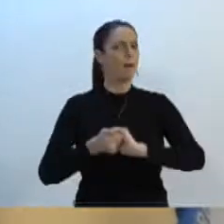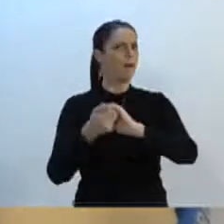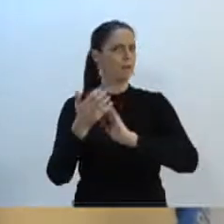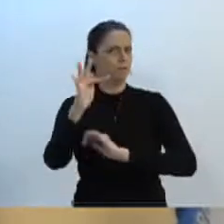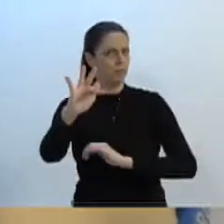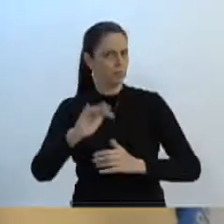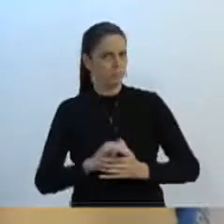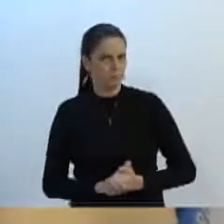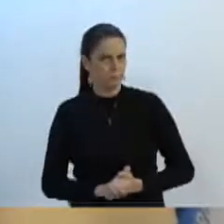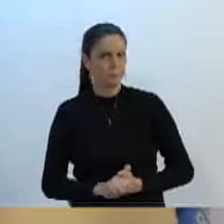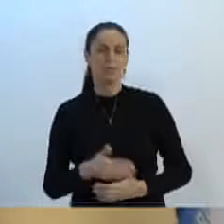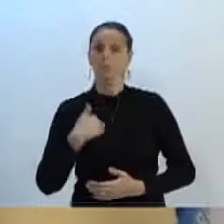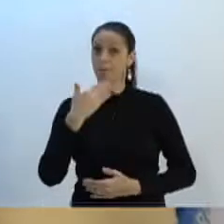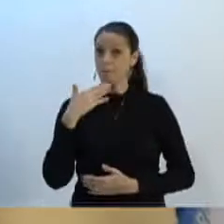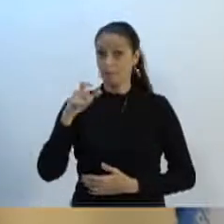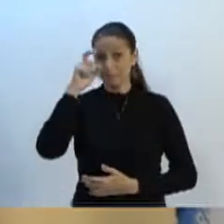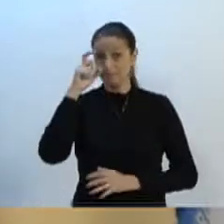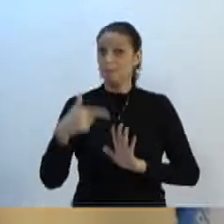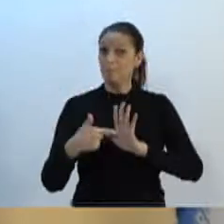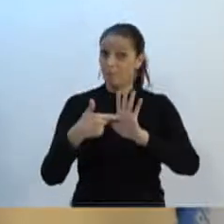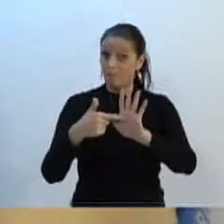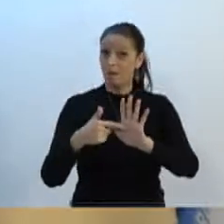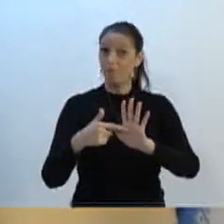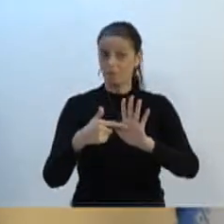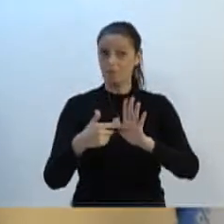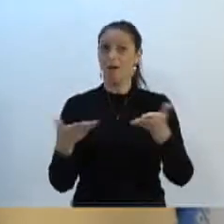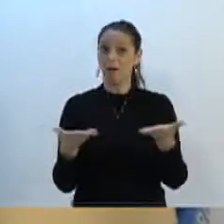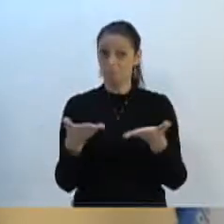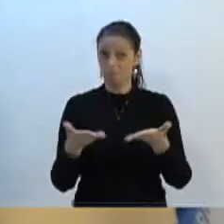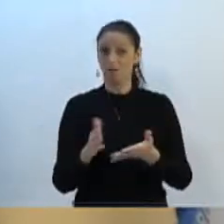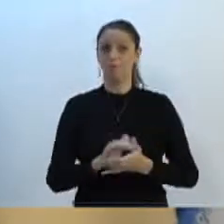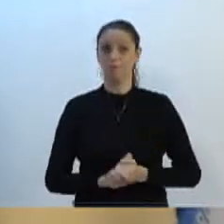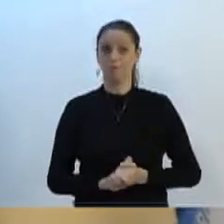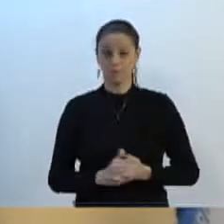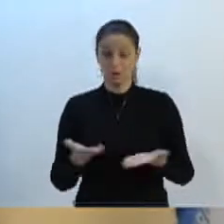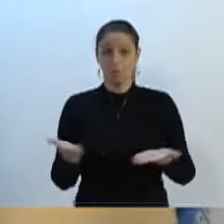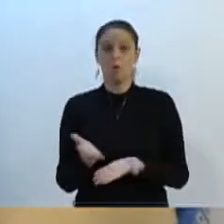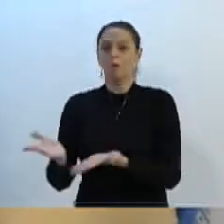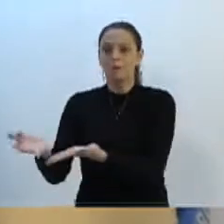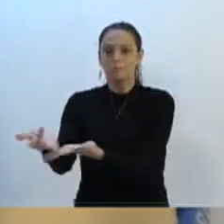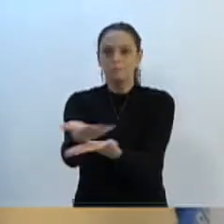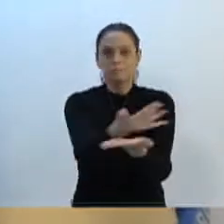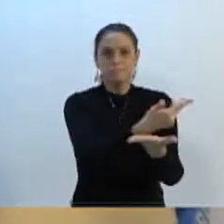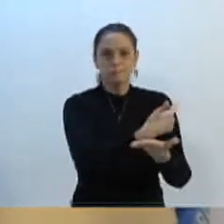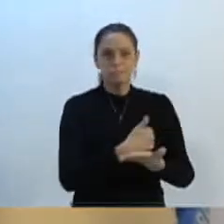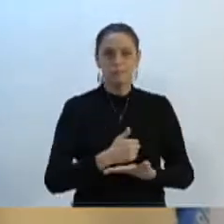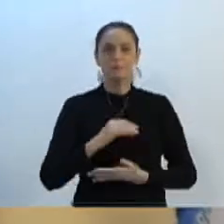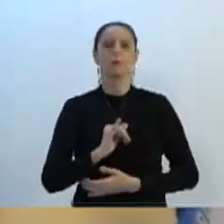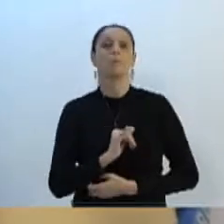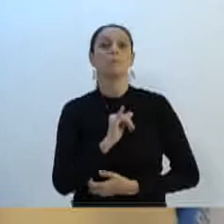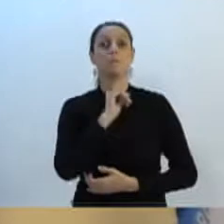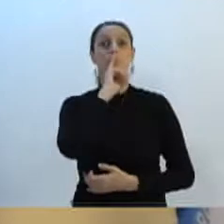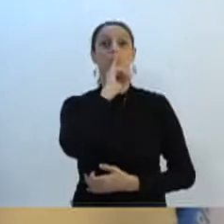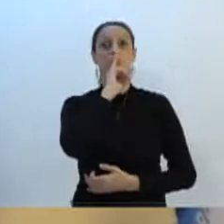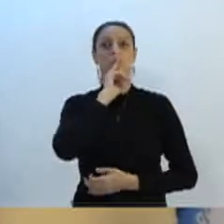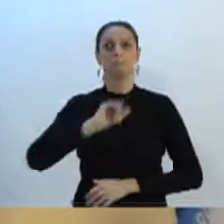Eu peço ao Ari, que mostre as imagens, recolhidas hoje do impostômetro.